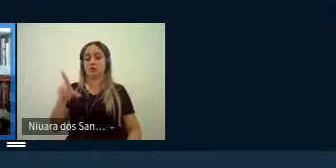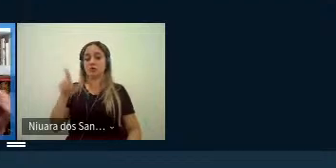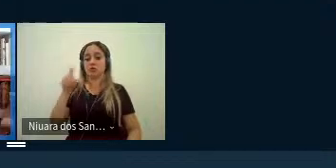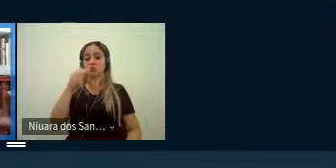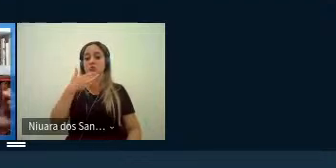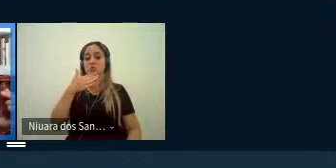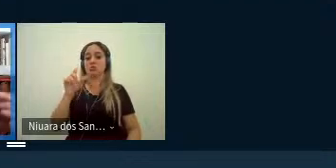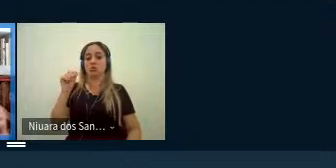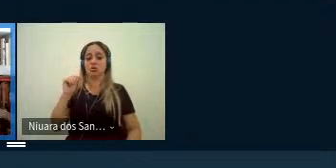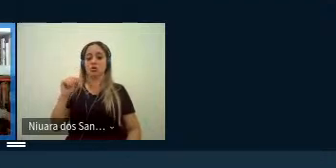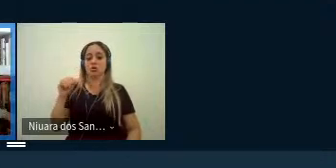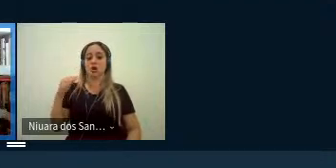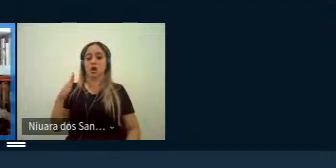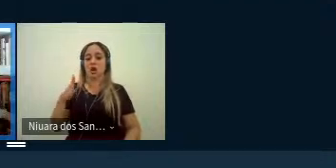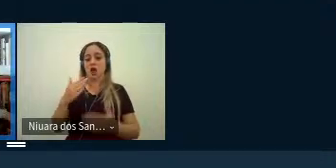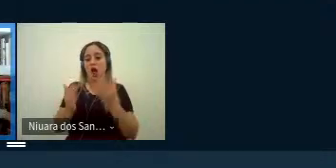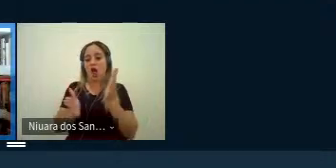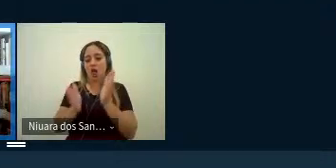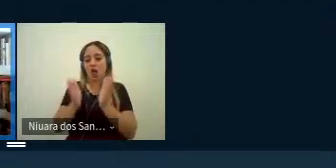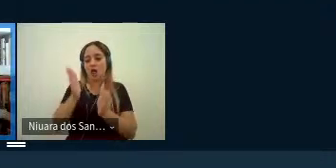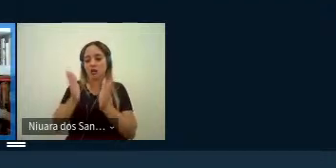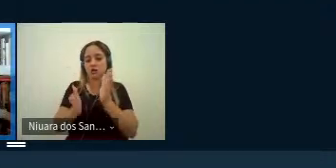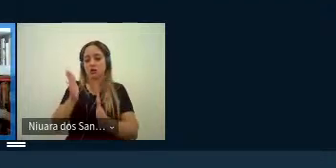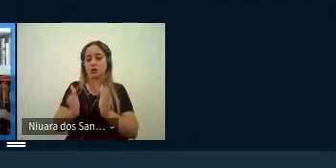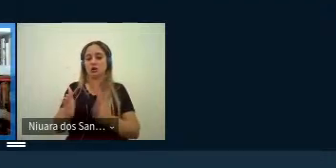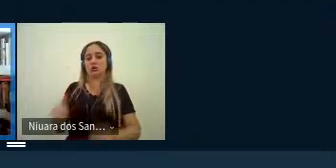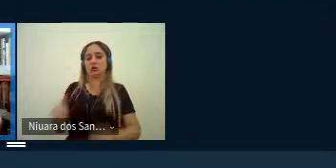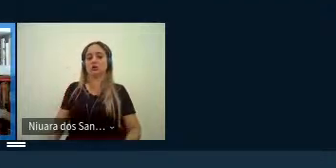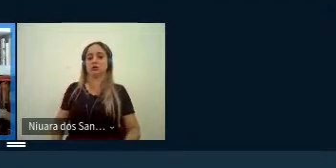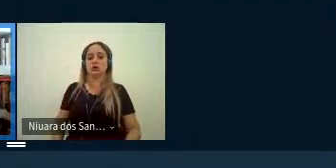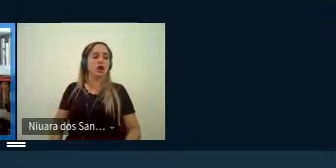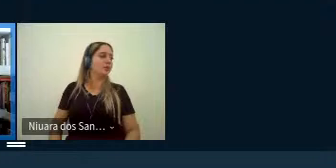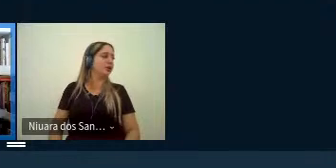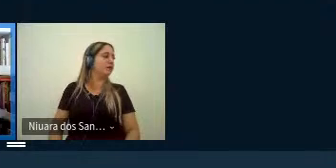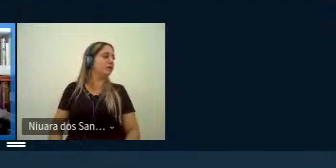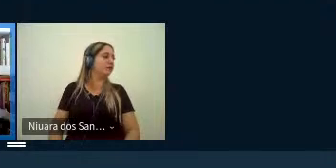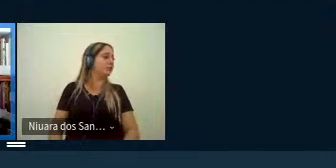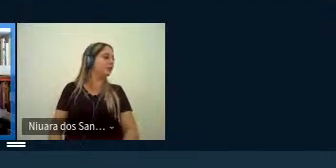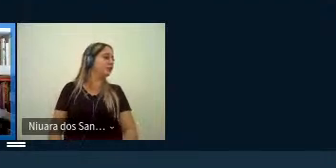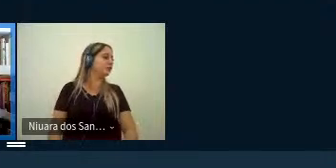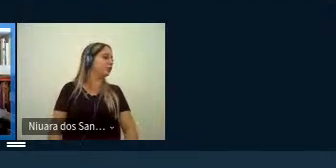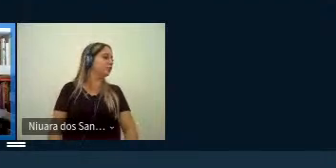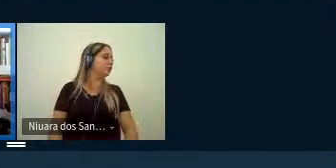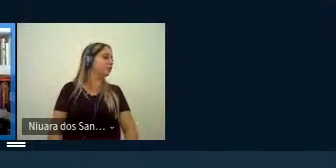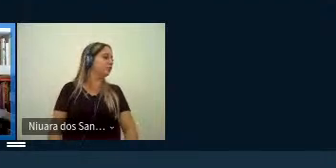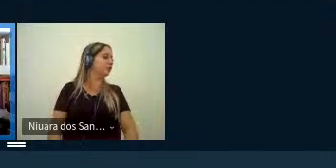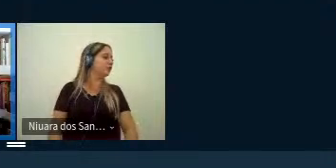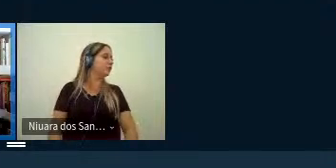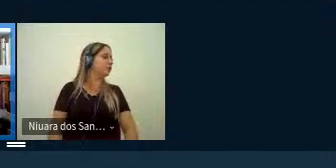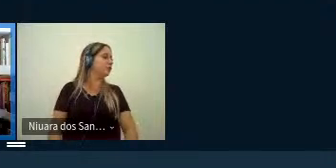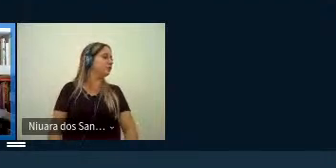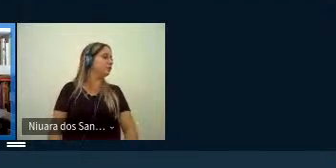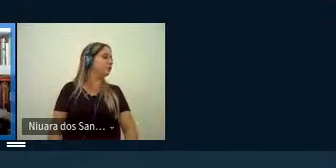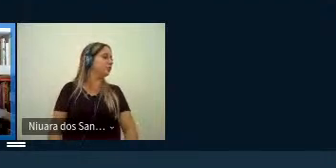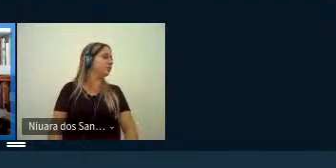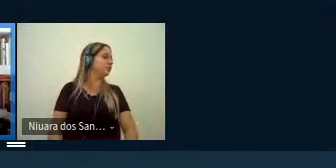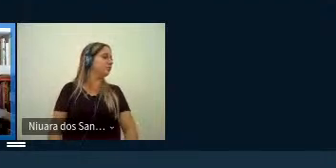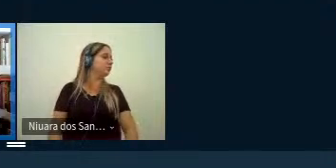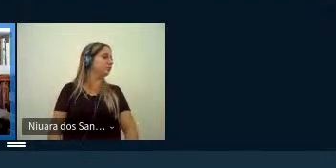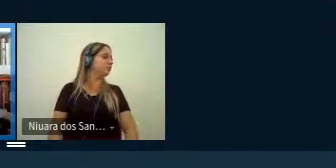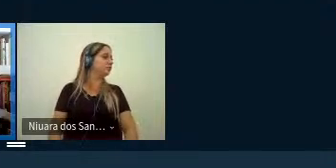a ideia do entre lugar relacionado a quem traduz no lugar da ideia de texto fonte ou texto alvo